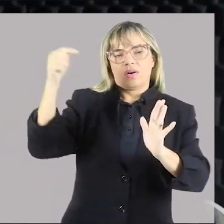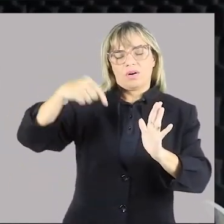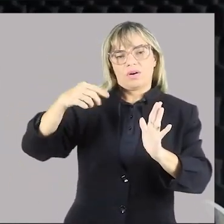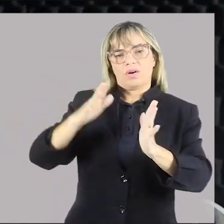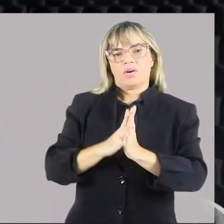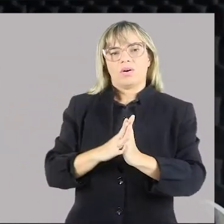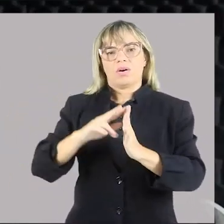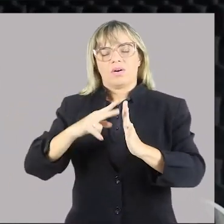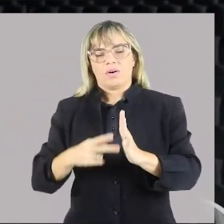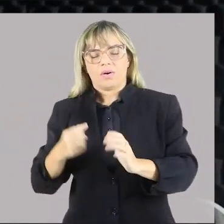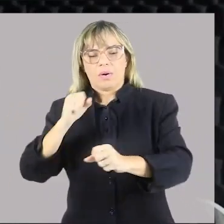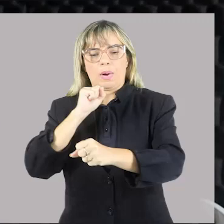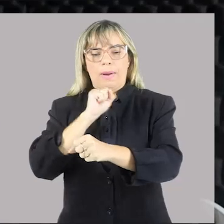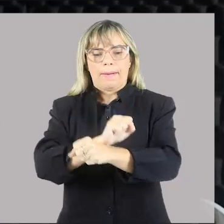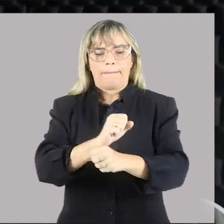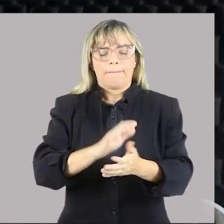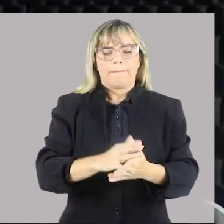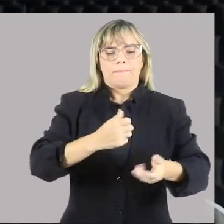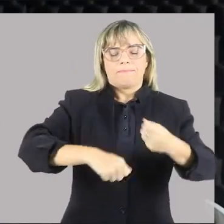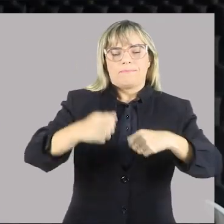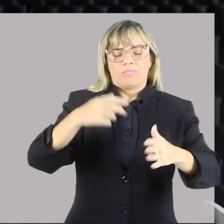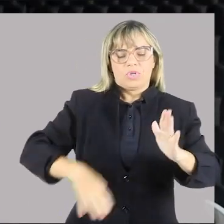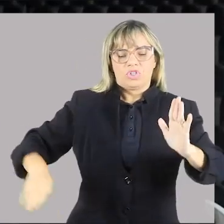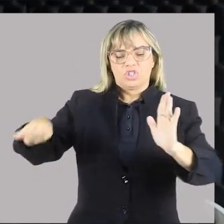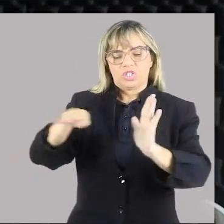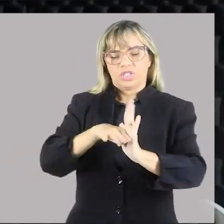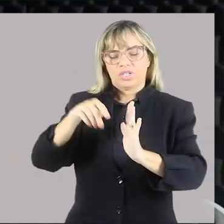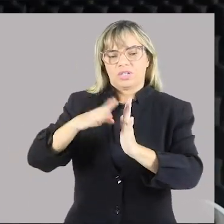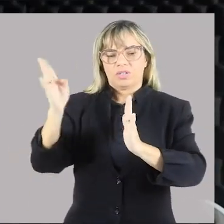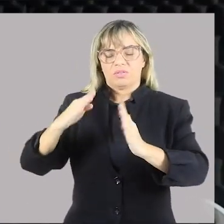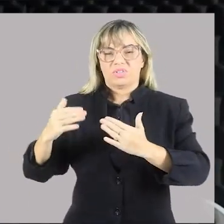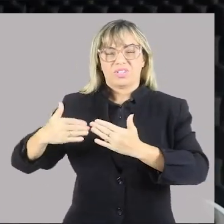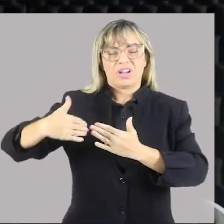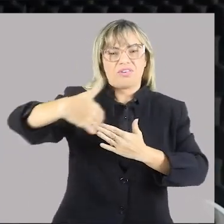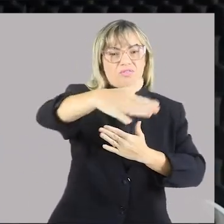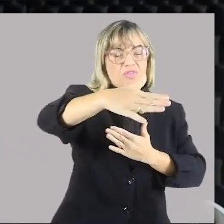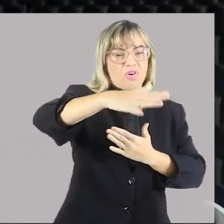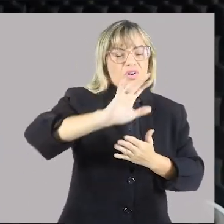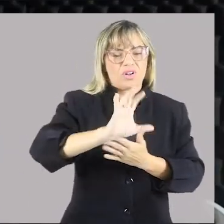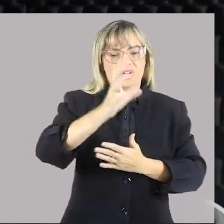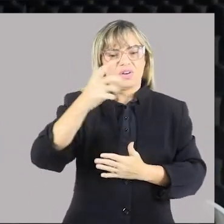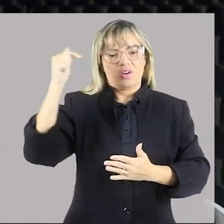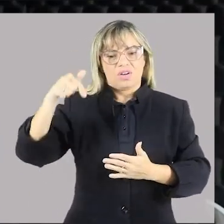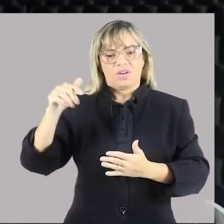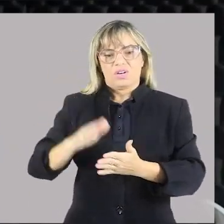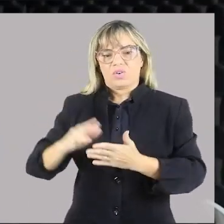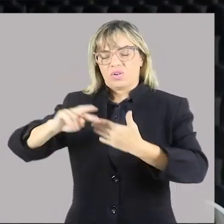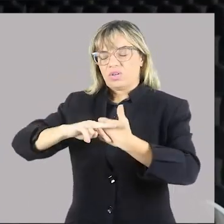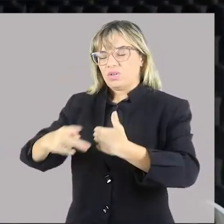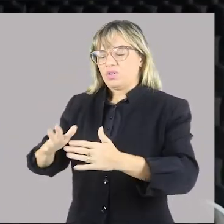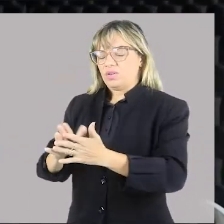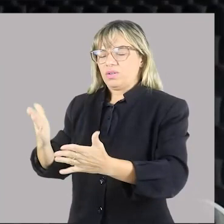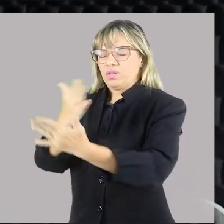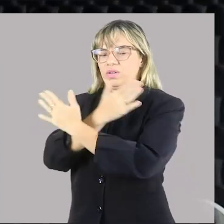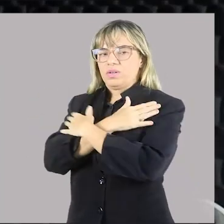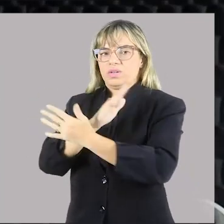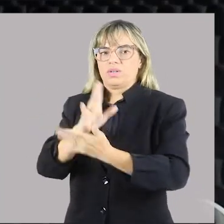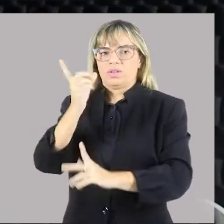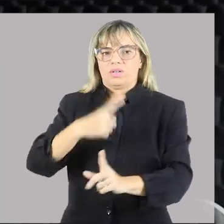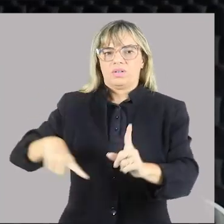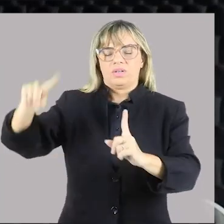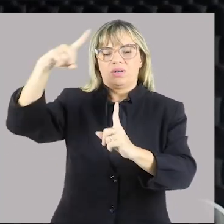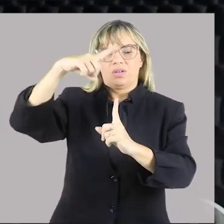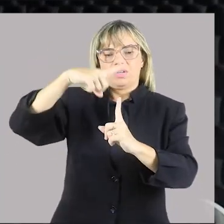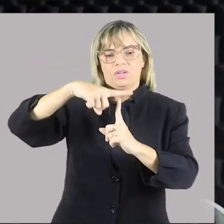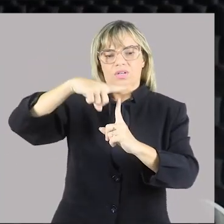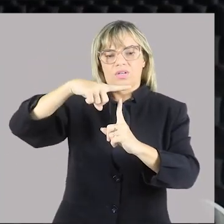elementos externos que chegaram no Brasil e que acabou acarretando o desemprego. Mas só que esse tipo de desemprego,